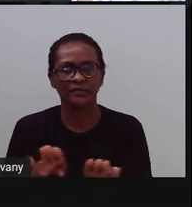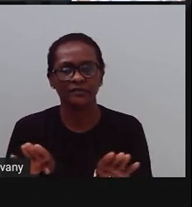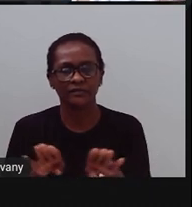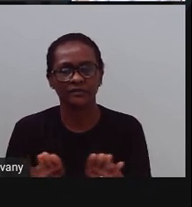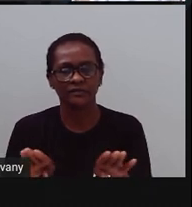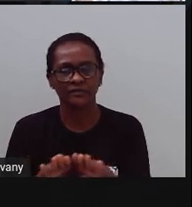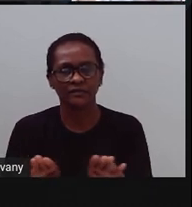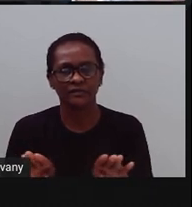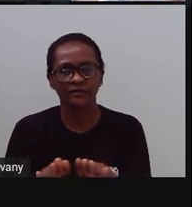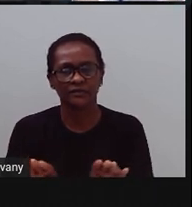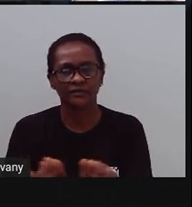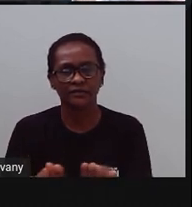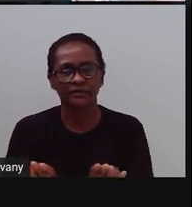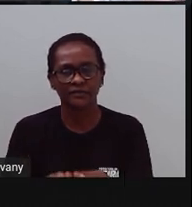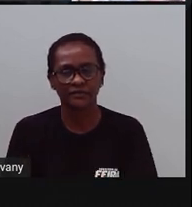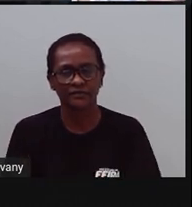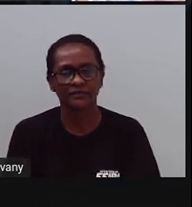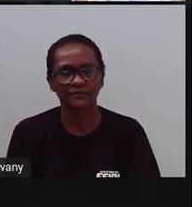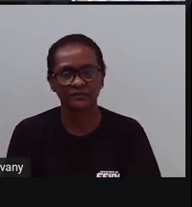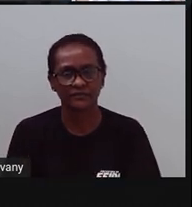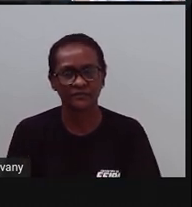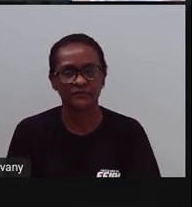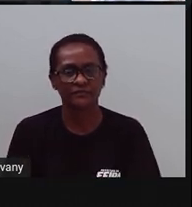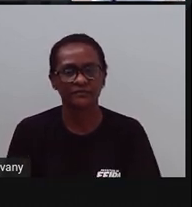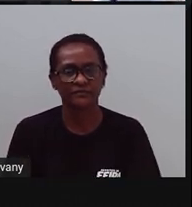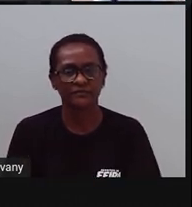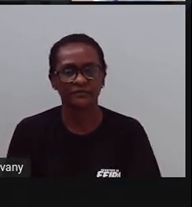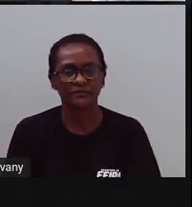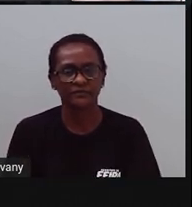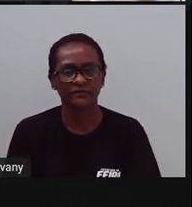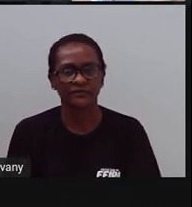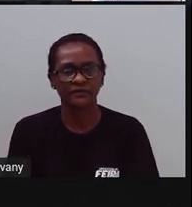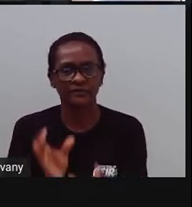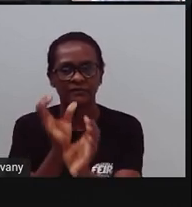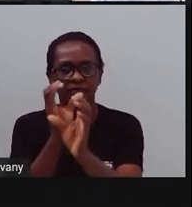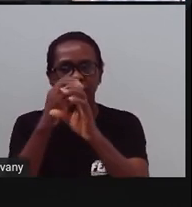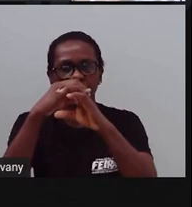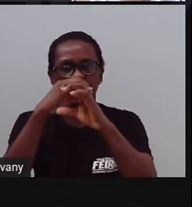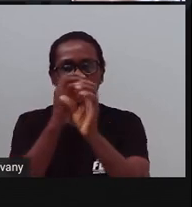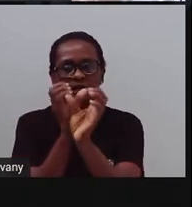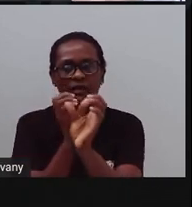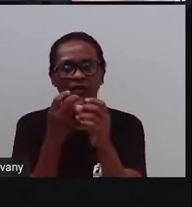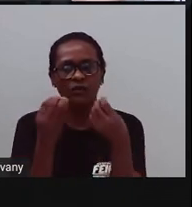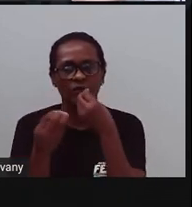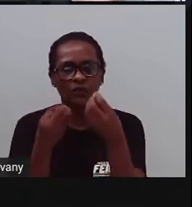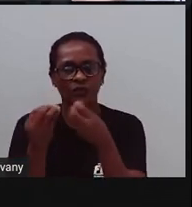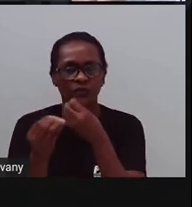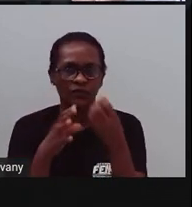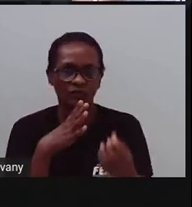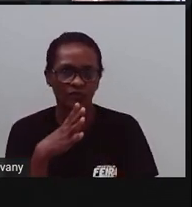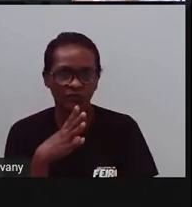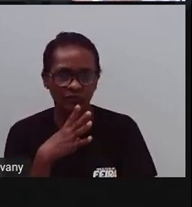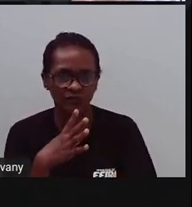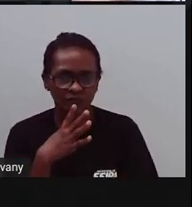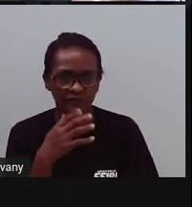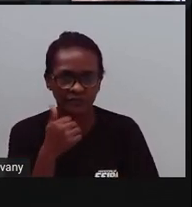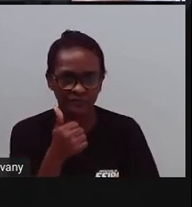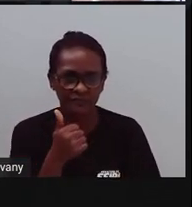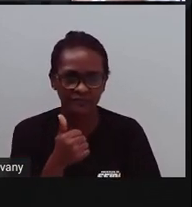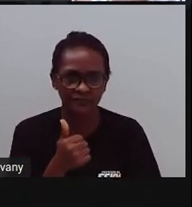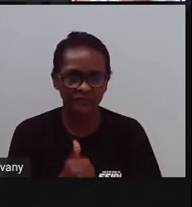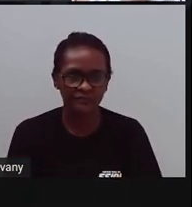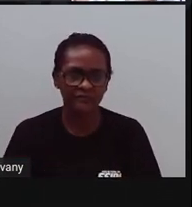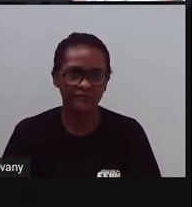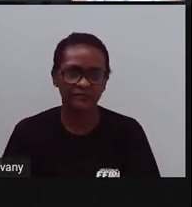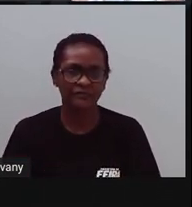fazer uma simulação como se você estivesse no espaço. Então, é muito bacana conhecer o Antares. Fica lá no